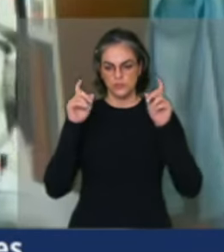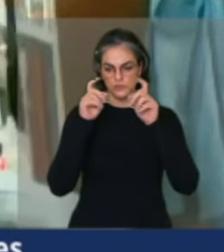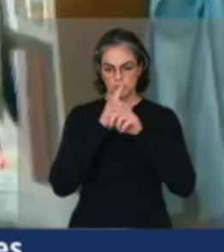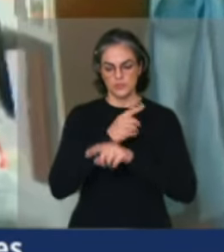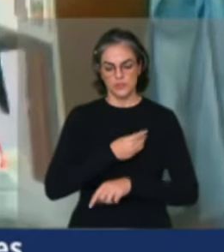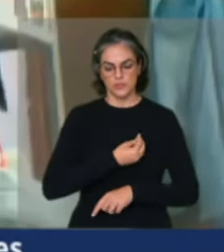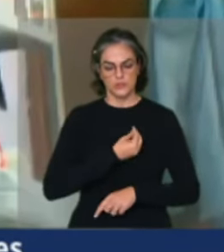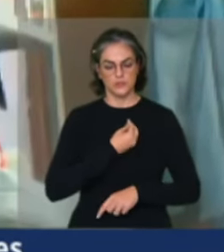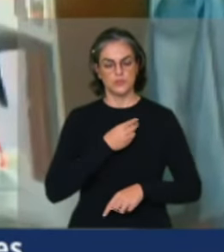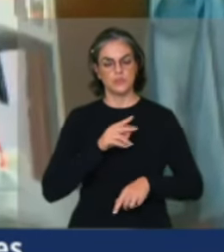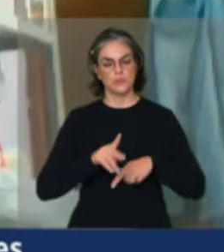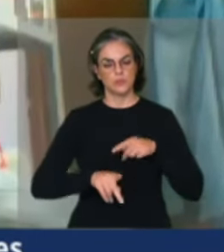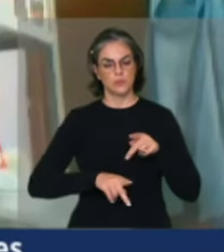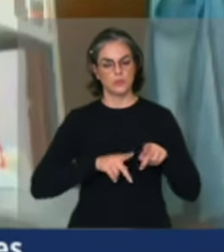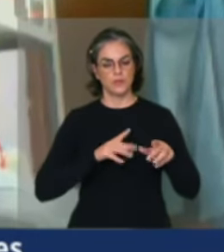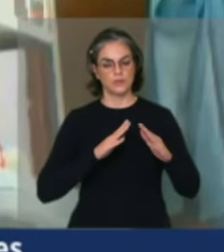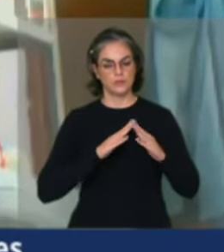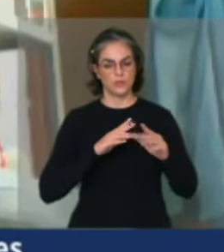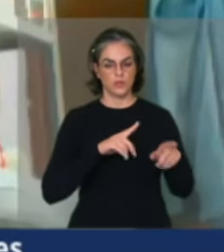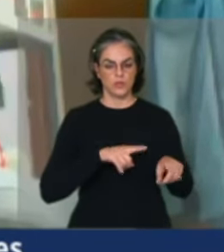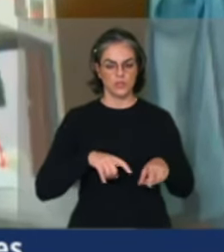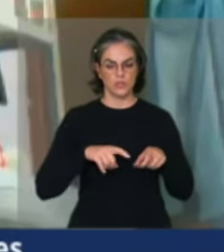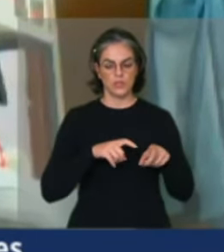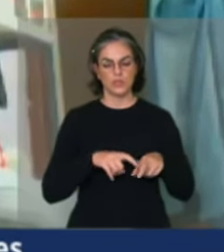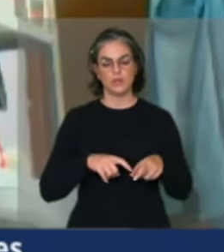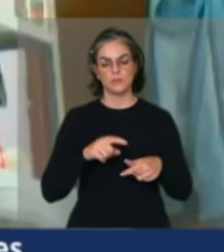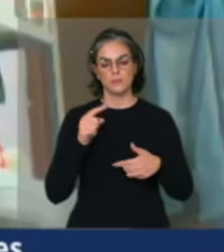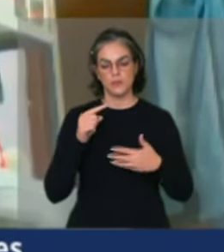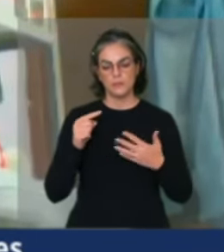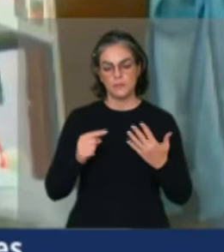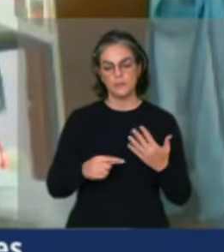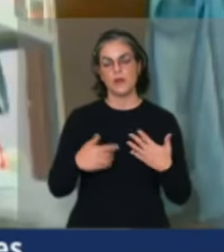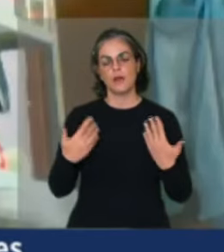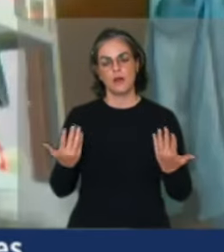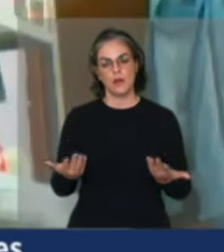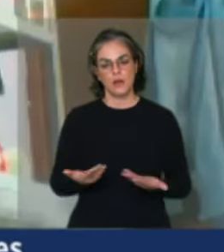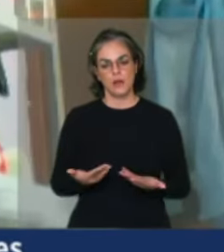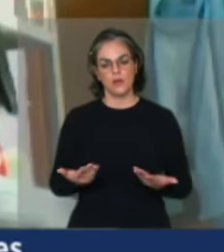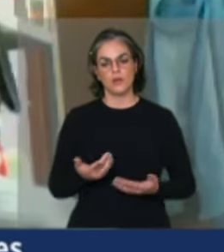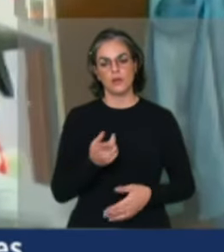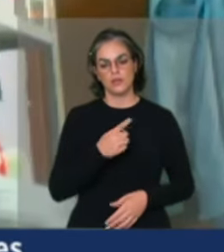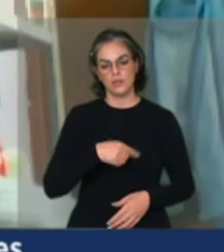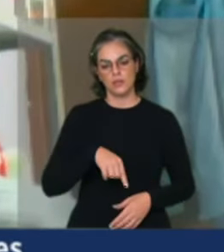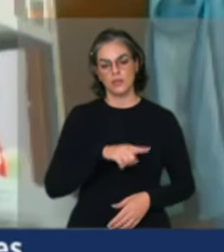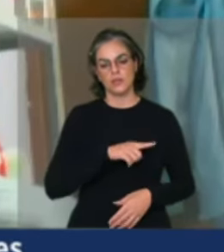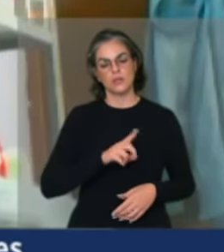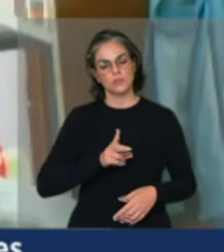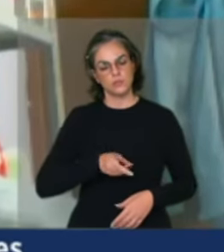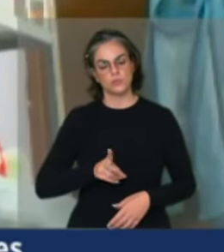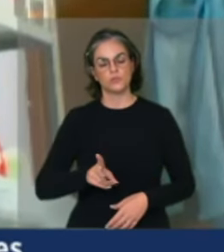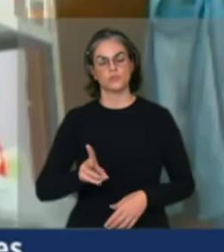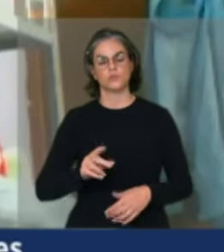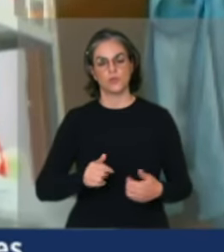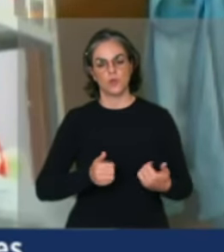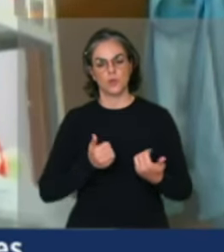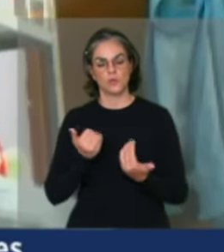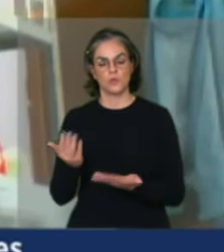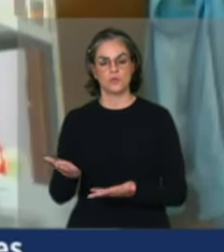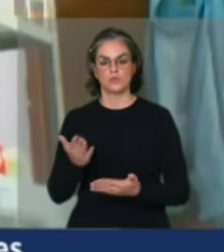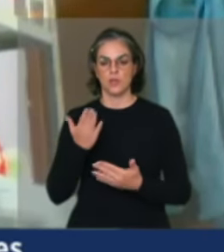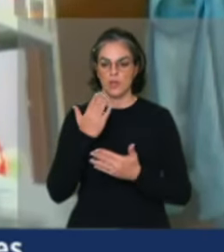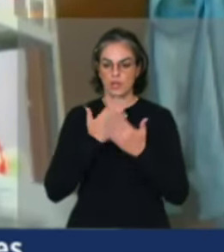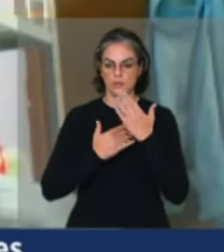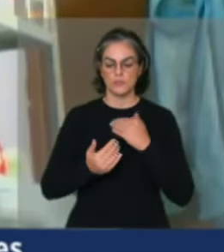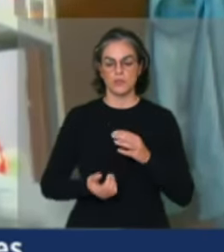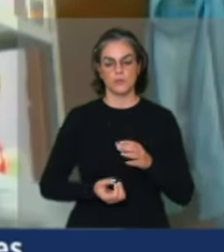enfrentando, nós, esses sujeitos que vem doando, produzindo e doando tonelada de alimentos para